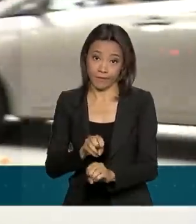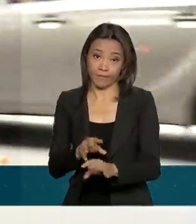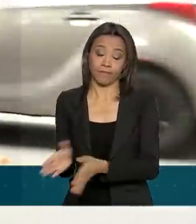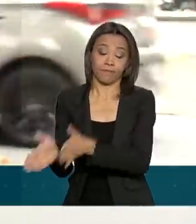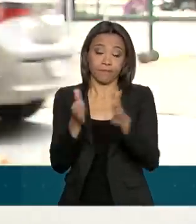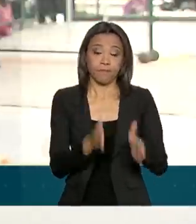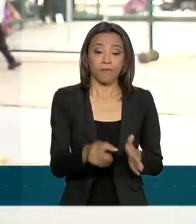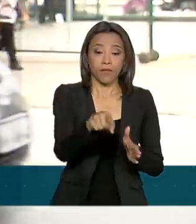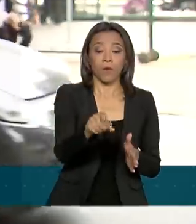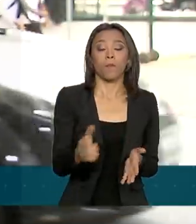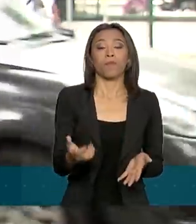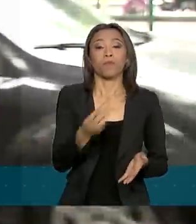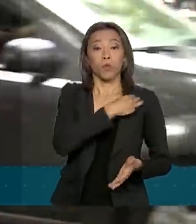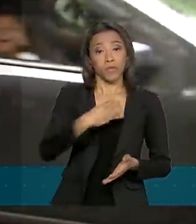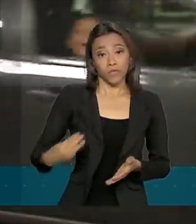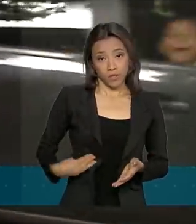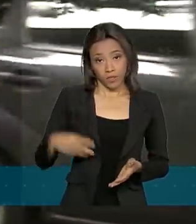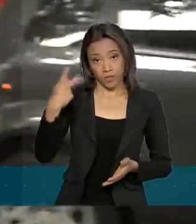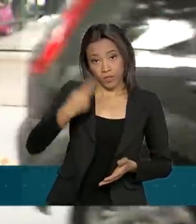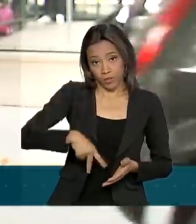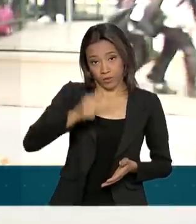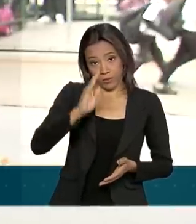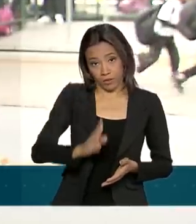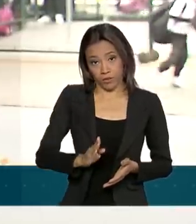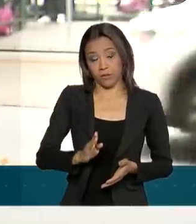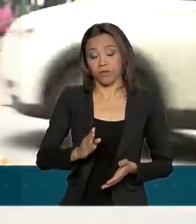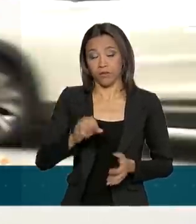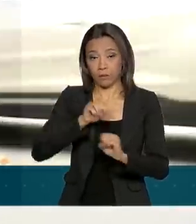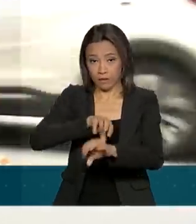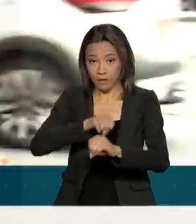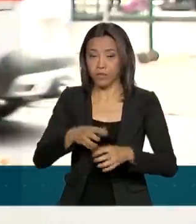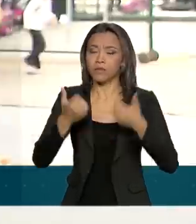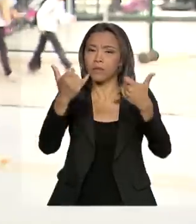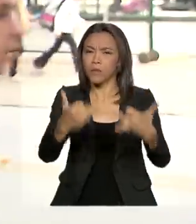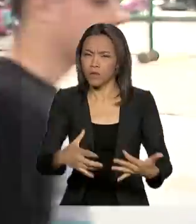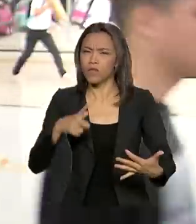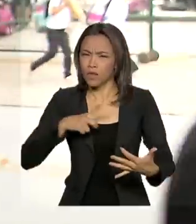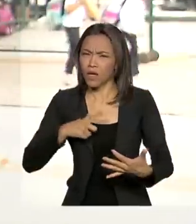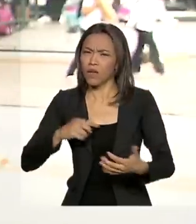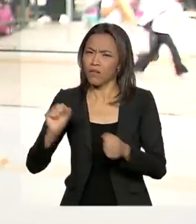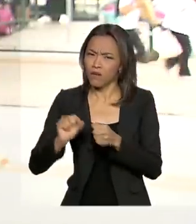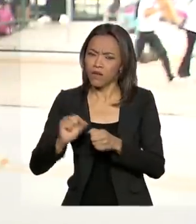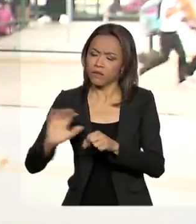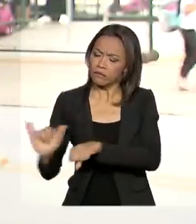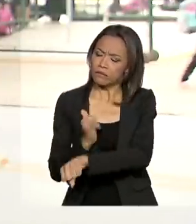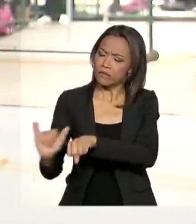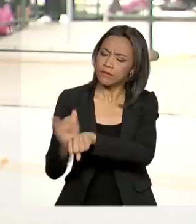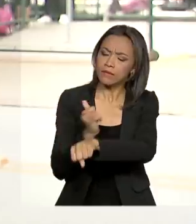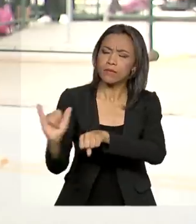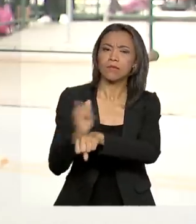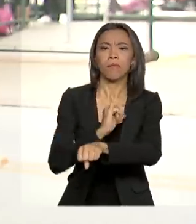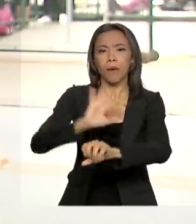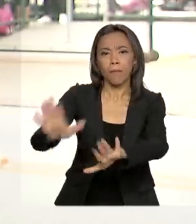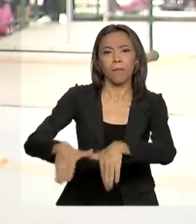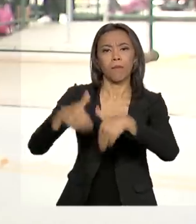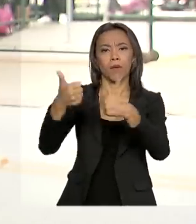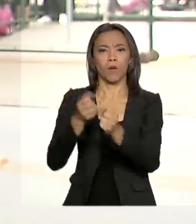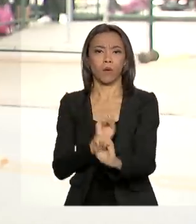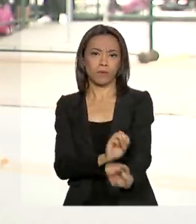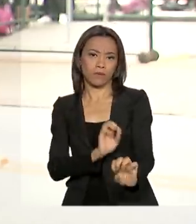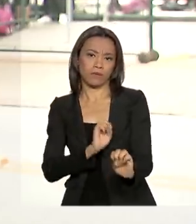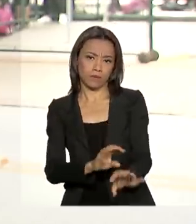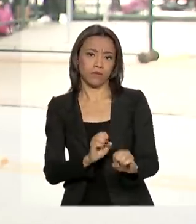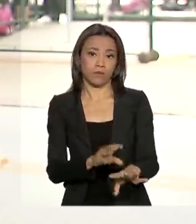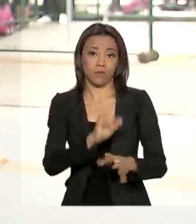ministro da Educação destacou que o governo vem adotando medidas para melhorar o aprendizado dos estudantes brasileiros. Entre as